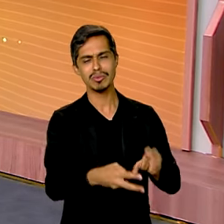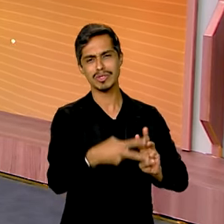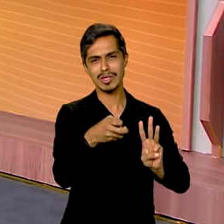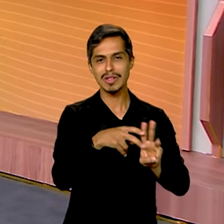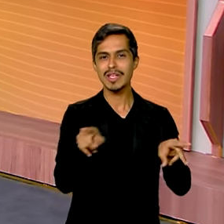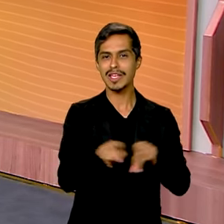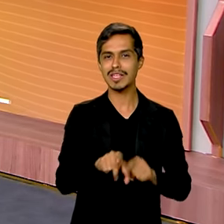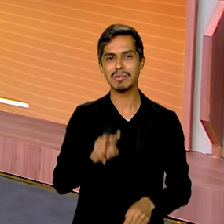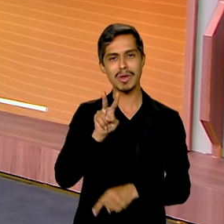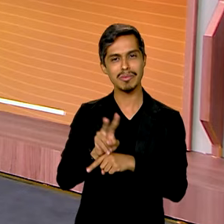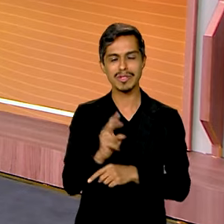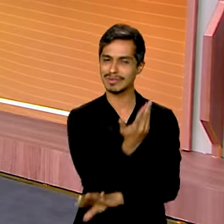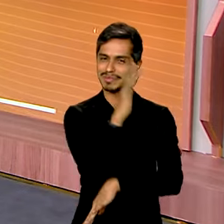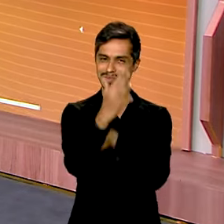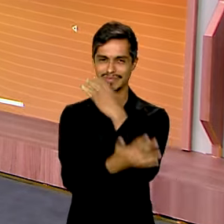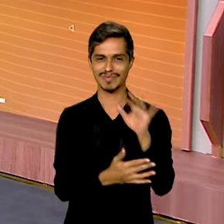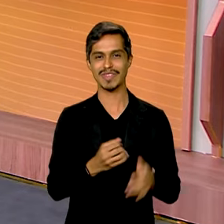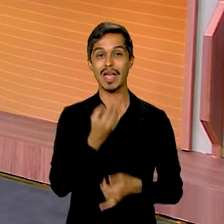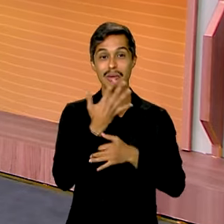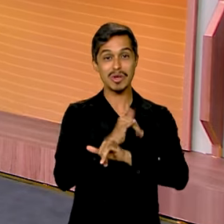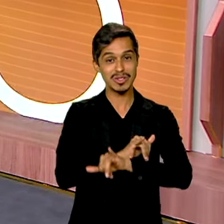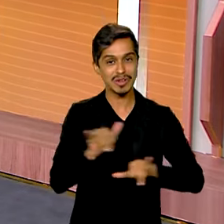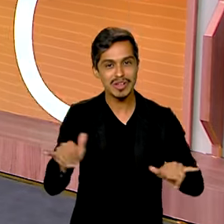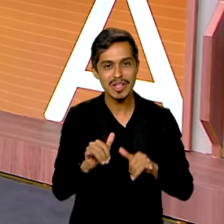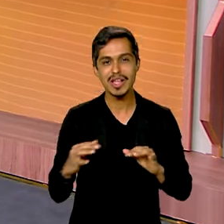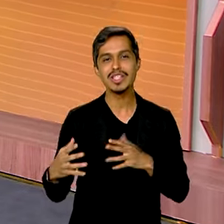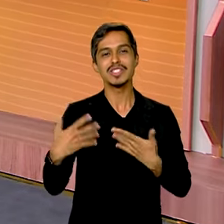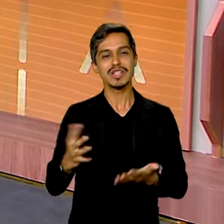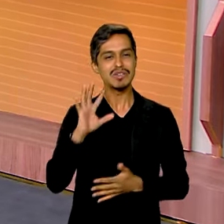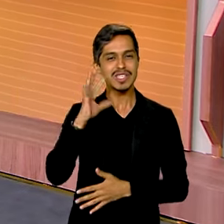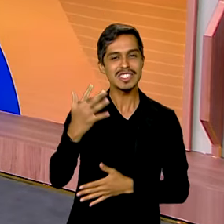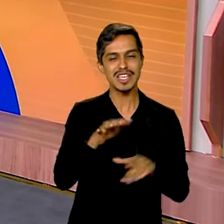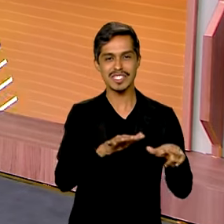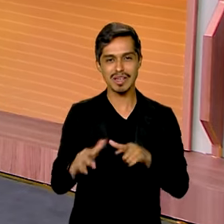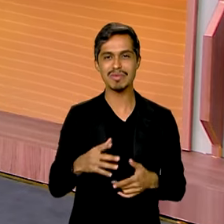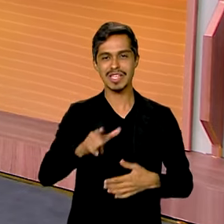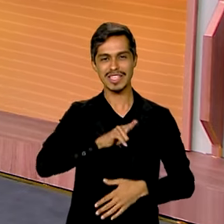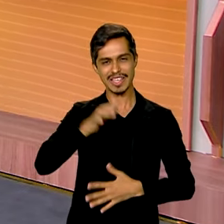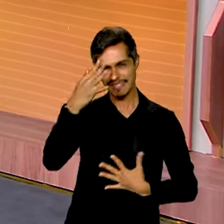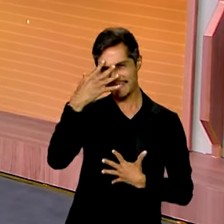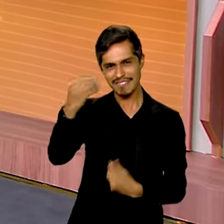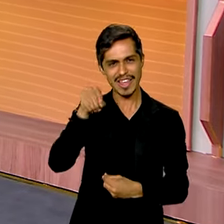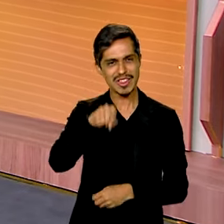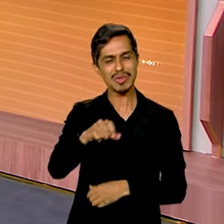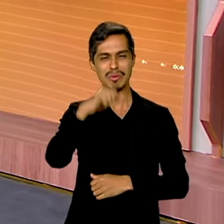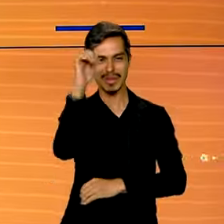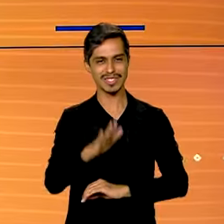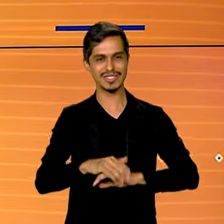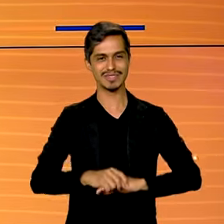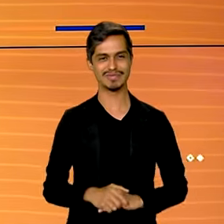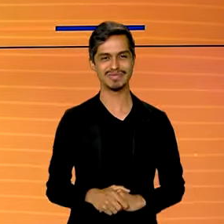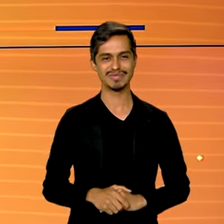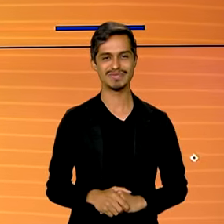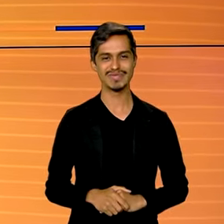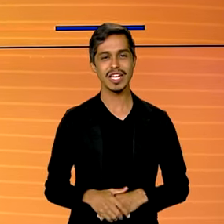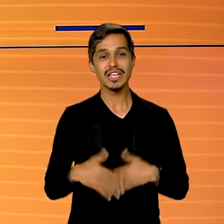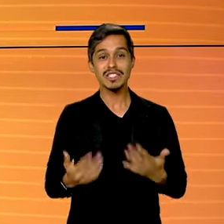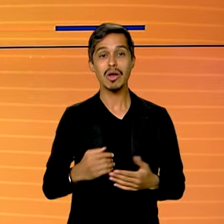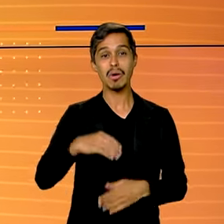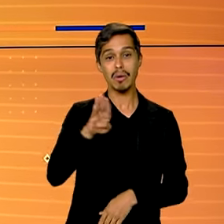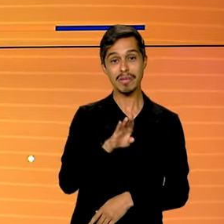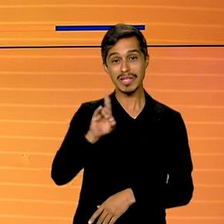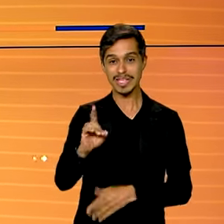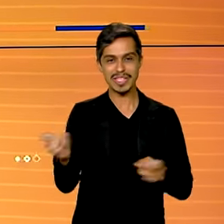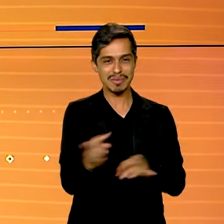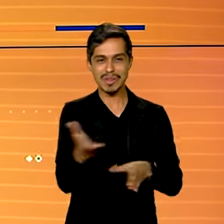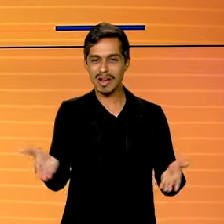na preservação do meio ambiente boas notícias para fechar a semana com fé no Brasil e é isso então o Brasil em Dia